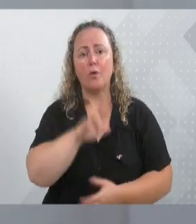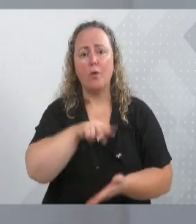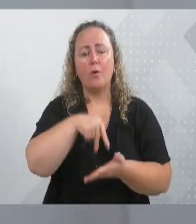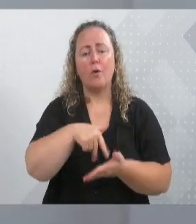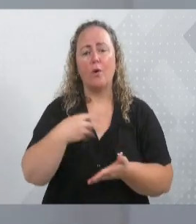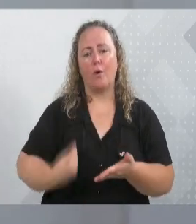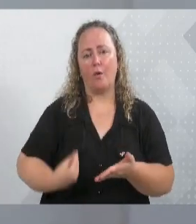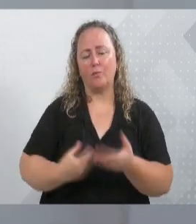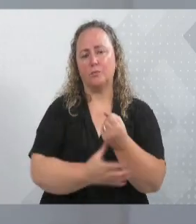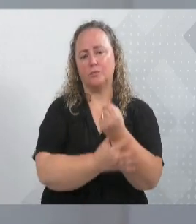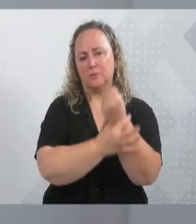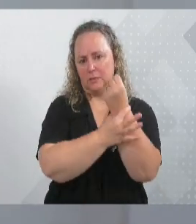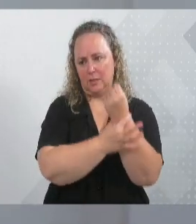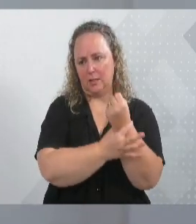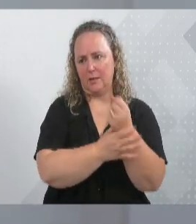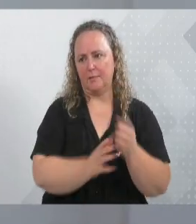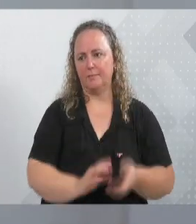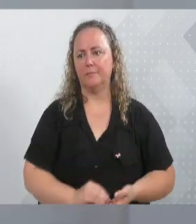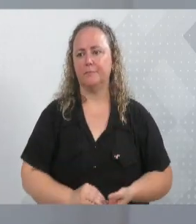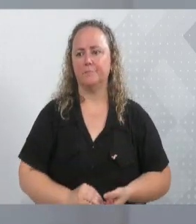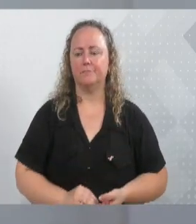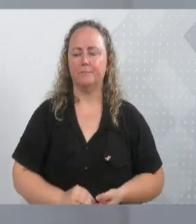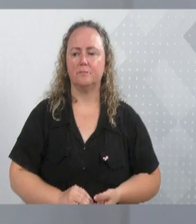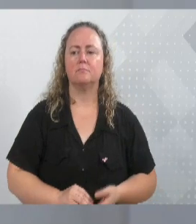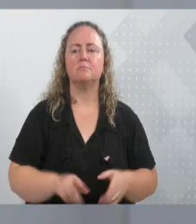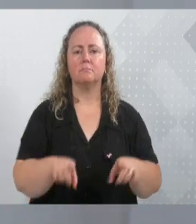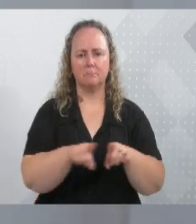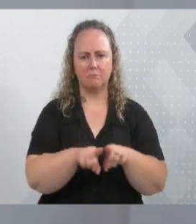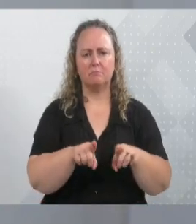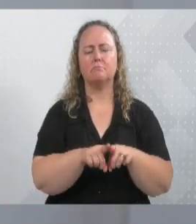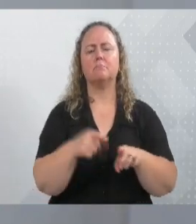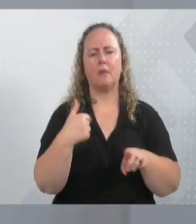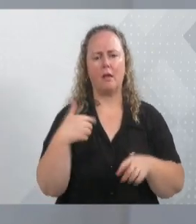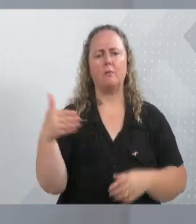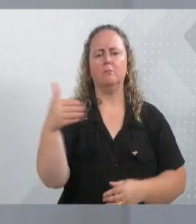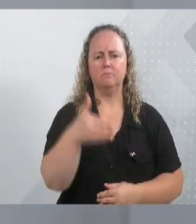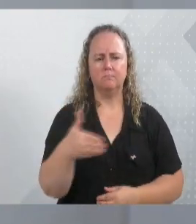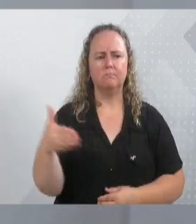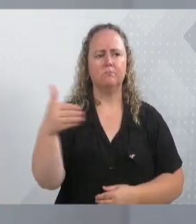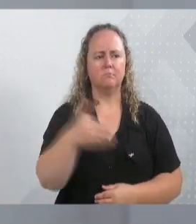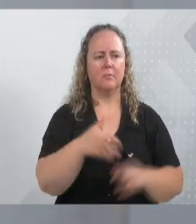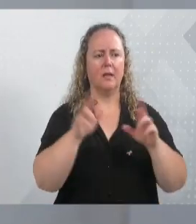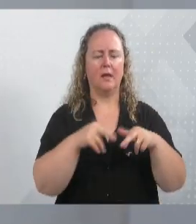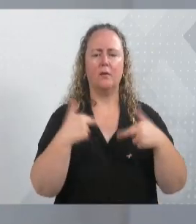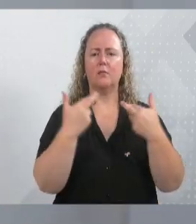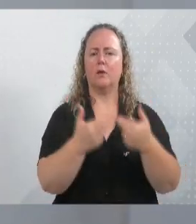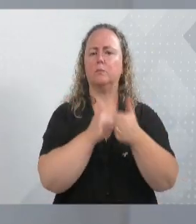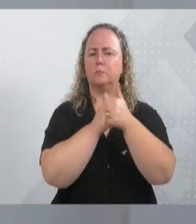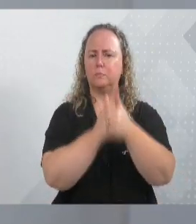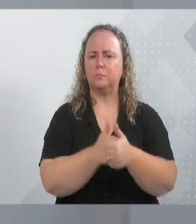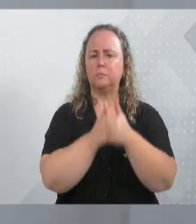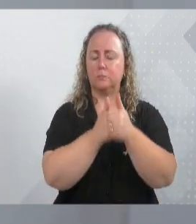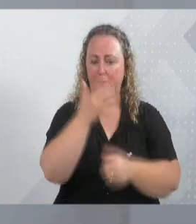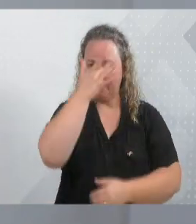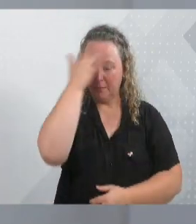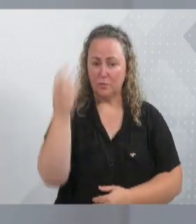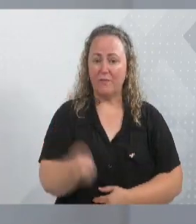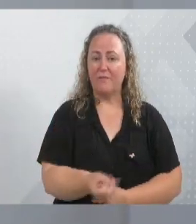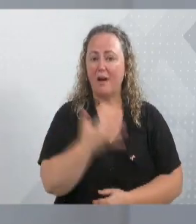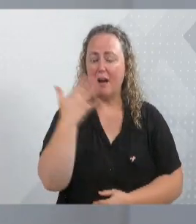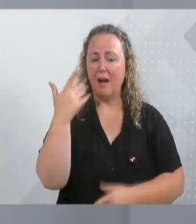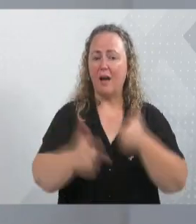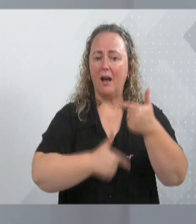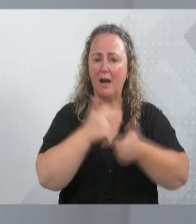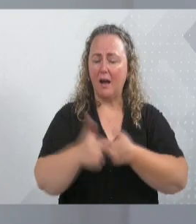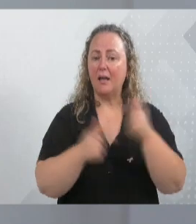seguros. E fazer esse reconhecimento, porque fui lá nas reuniões, vi, acompanhei, tem muitas pessoas que trabalharam para que